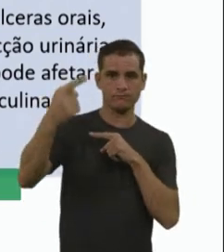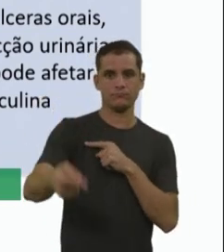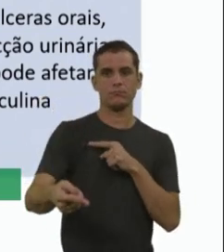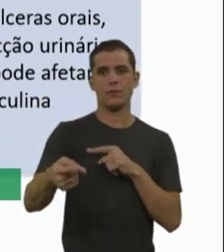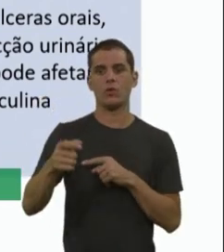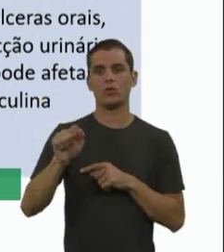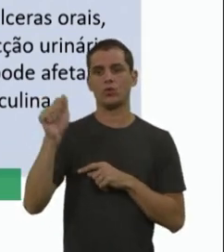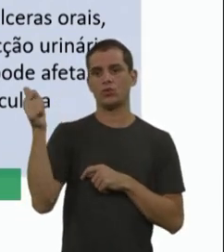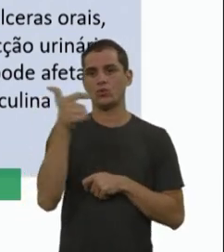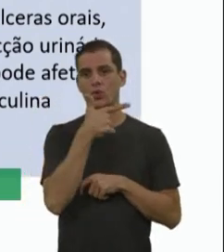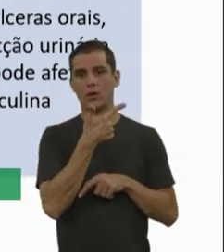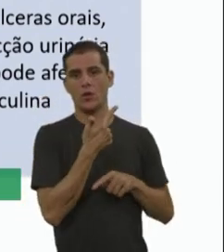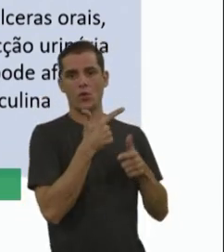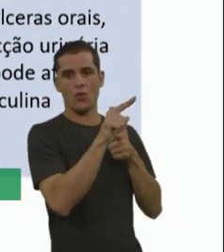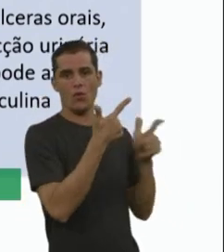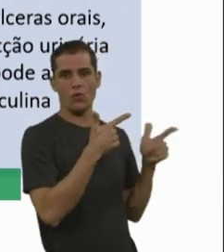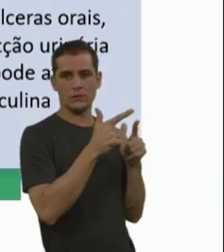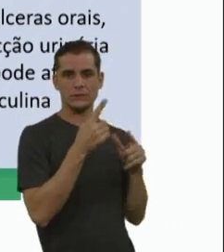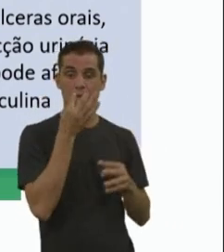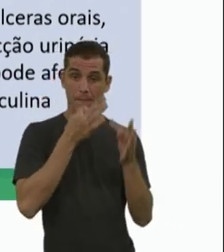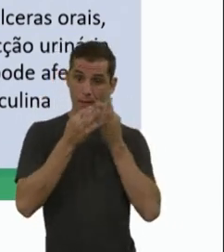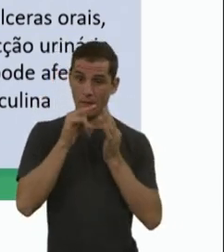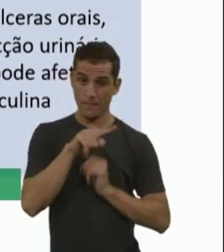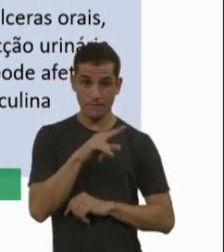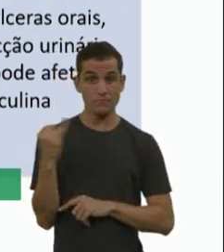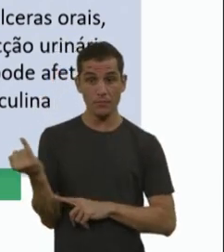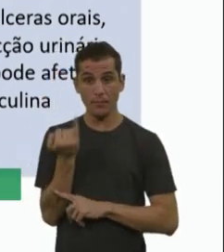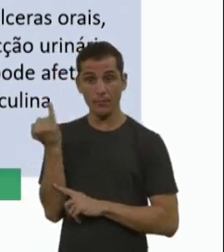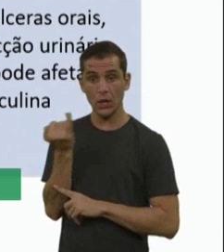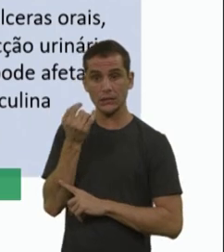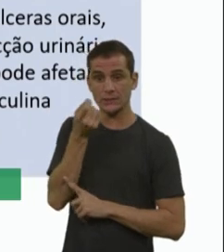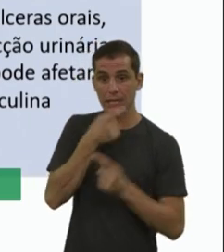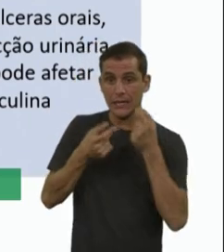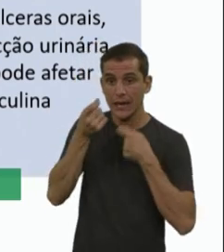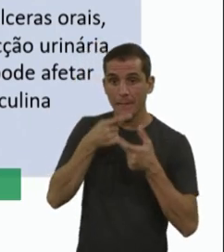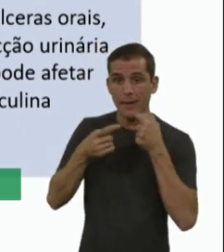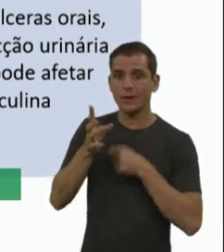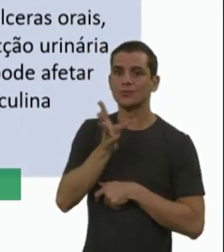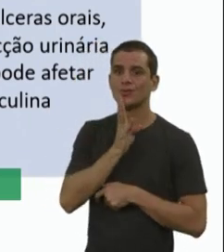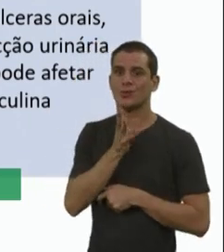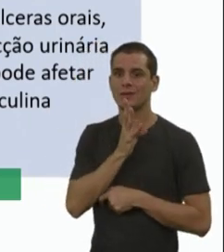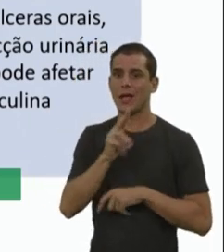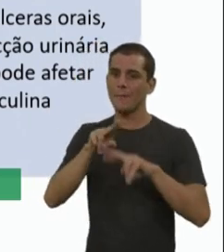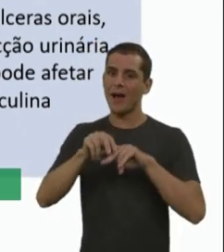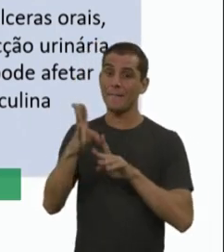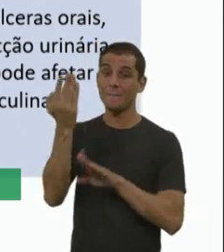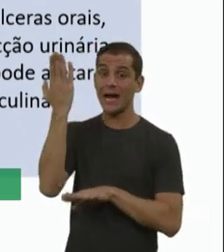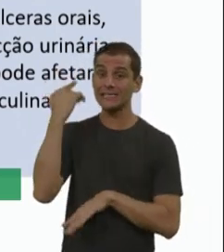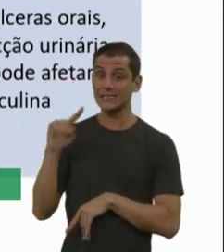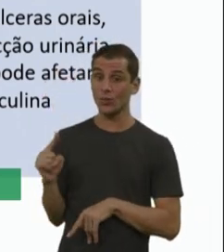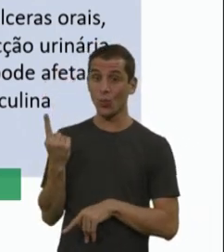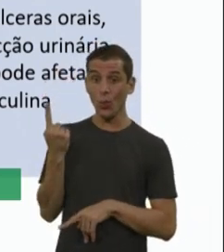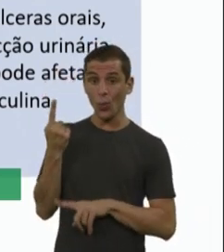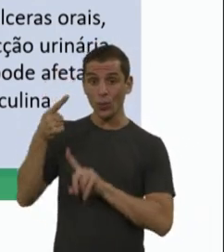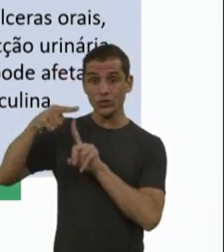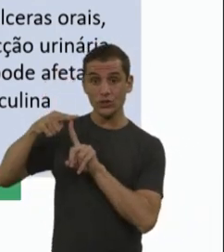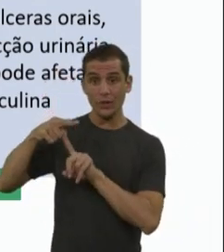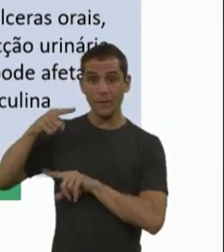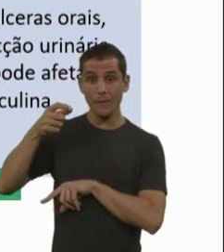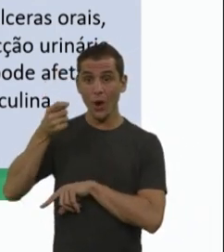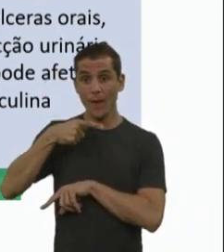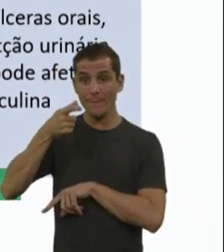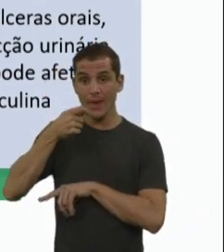importante a gente conhecer os medicamentos, já que a gente, né, quando a gente tinha só um era fácil, tratamento era aquele, mas agora a gente tem três